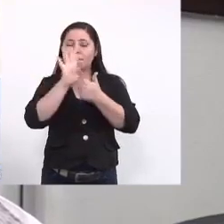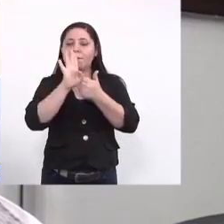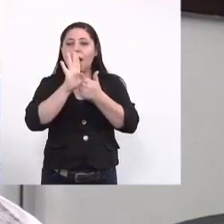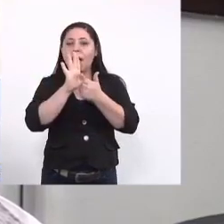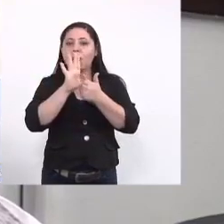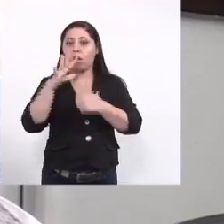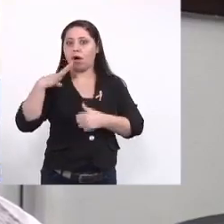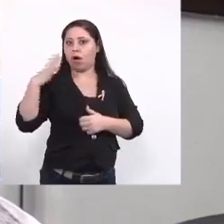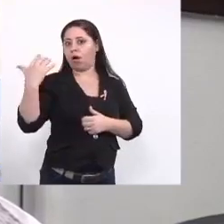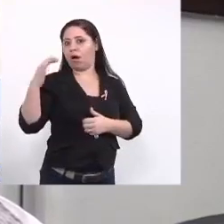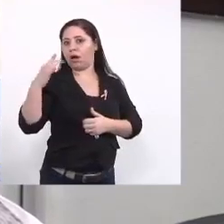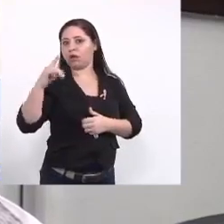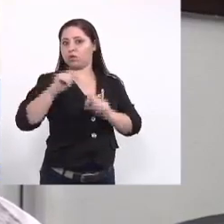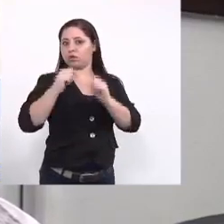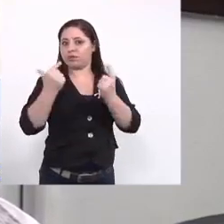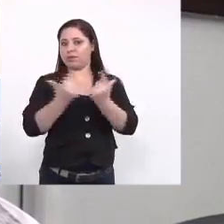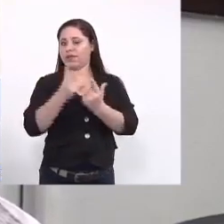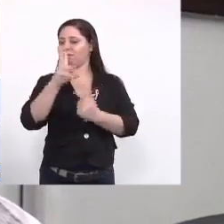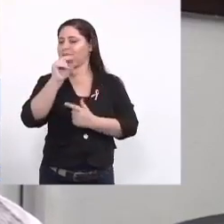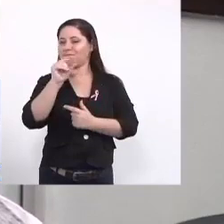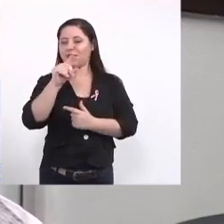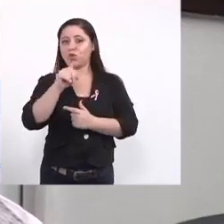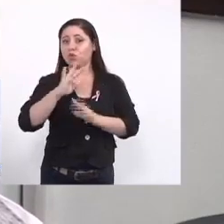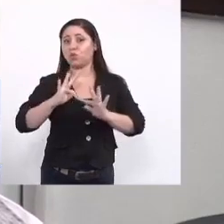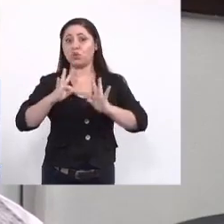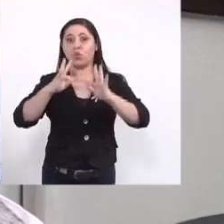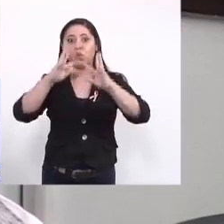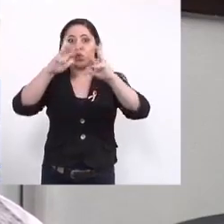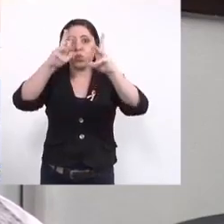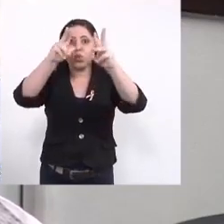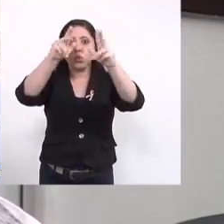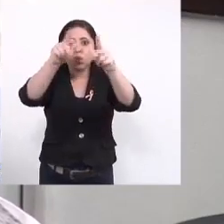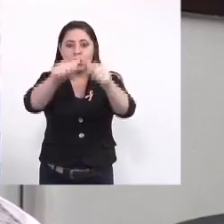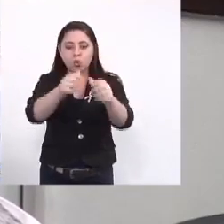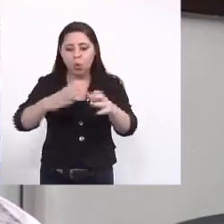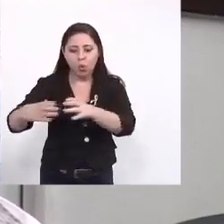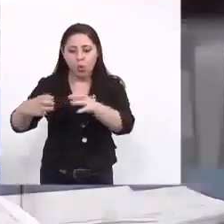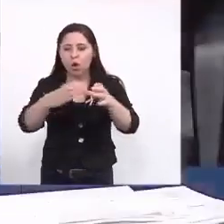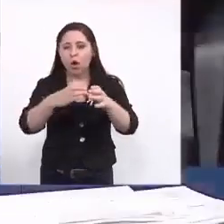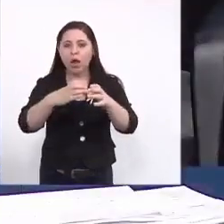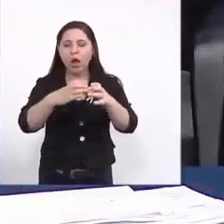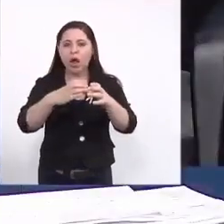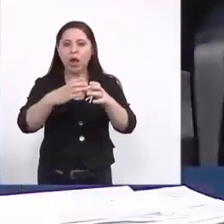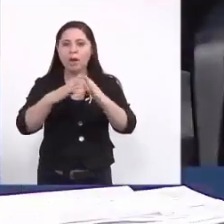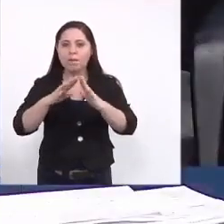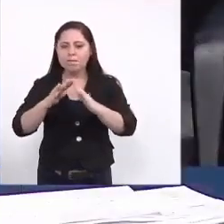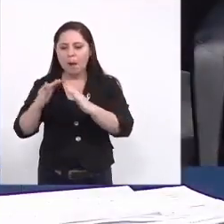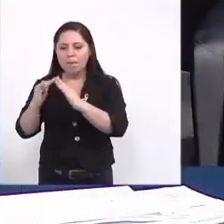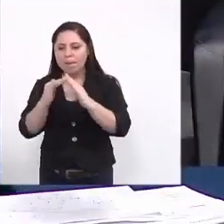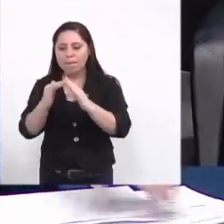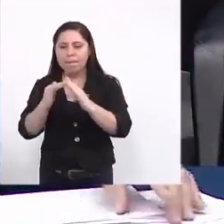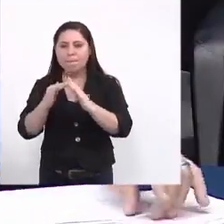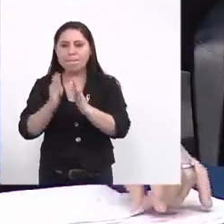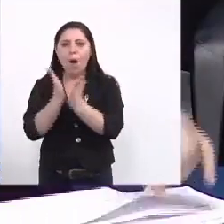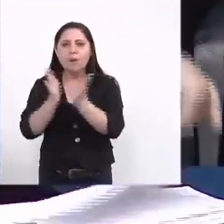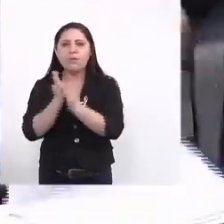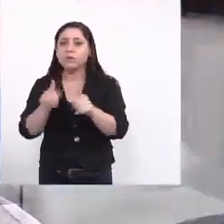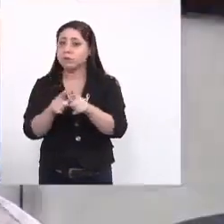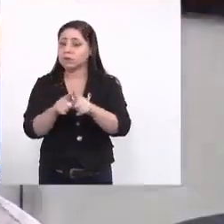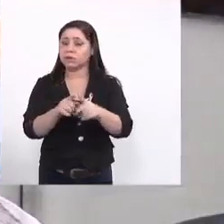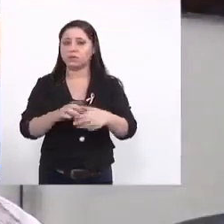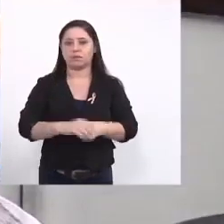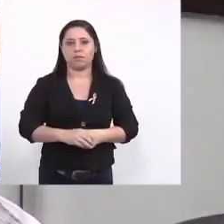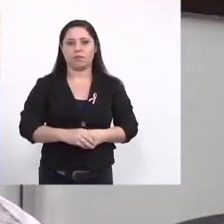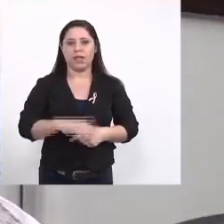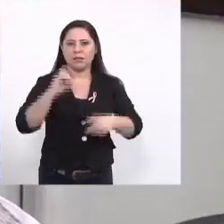Grande ou só aqui na Assembleia é em toda periferia então não adianta